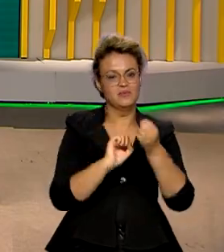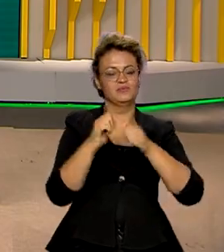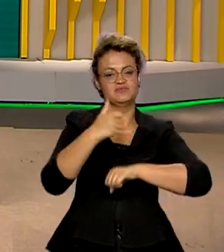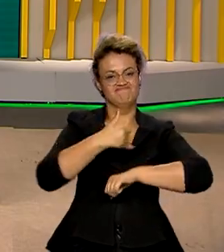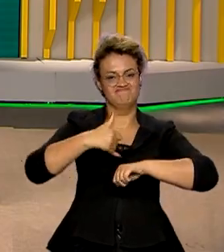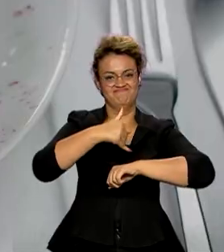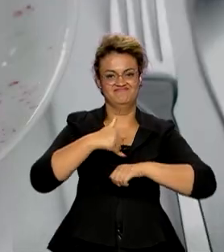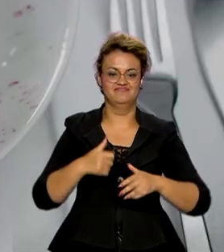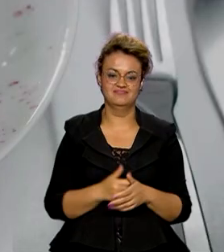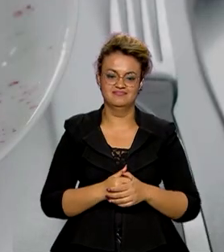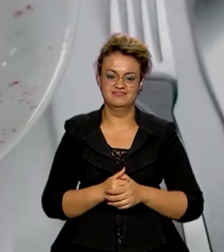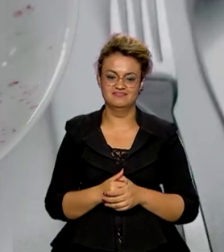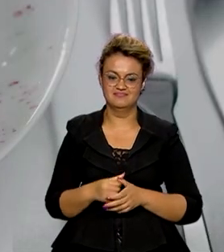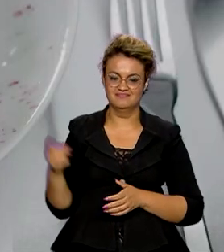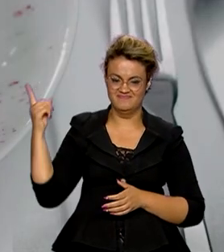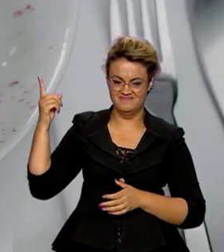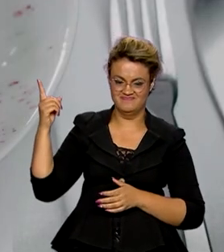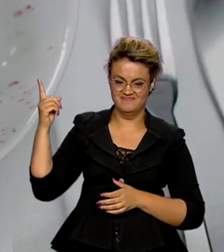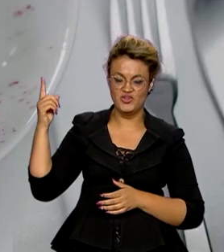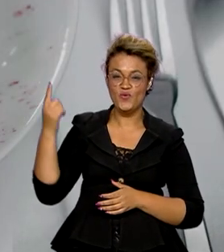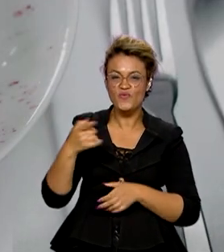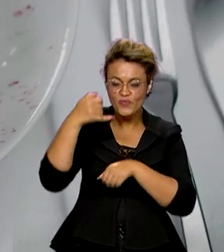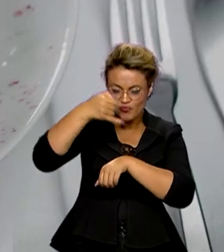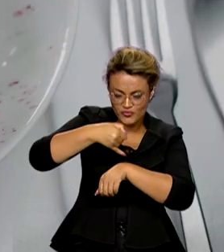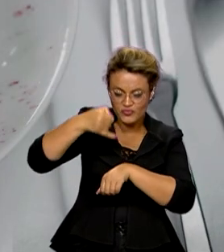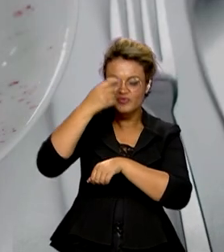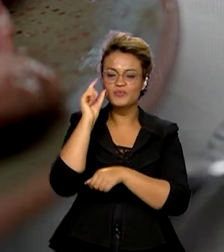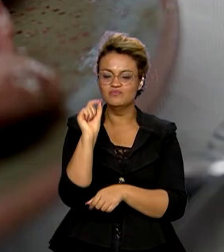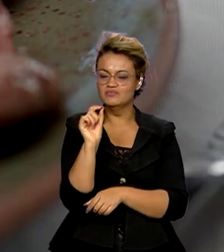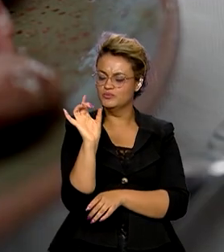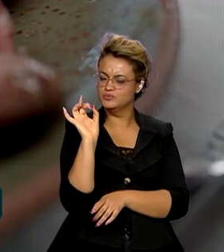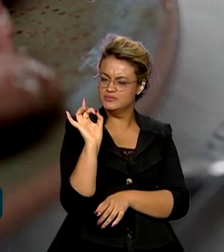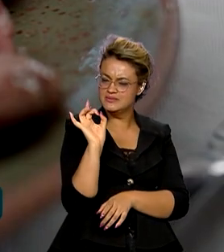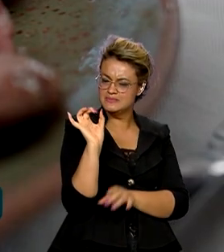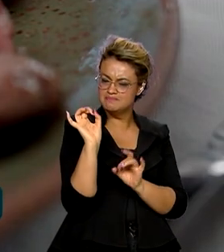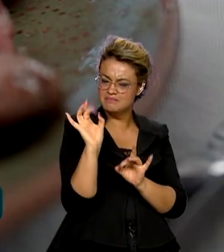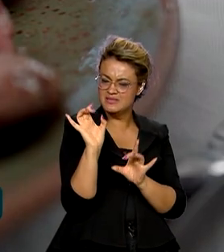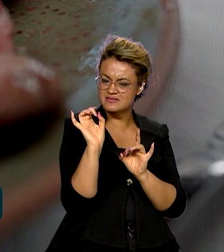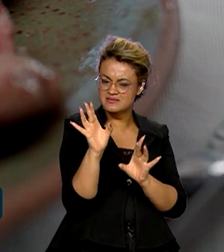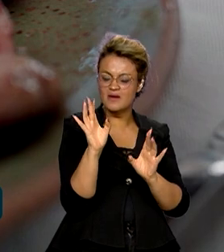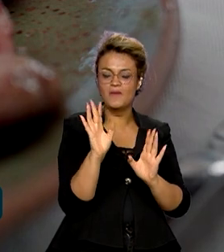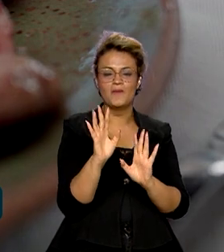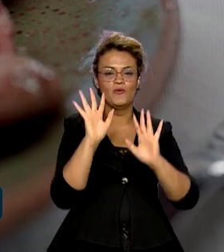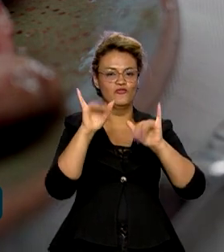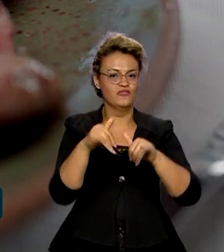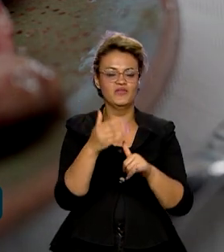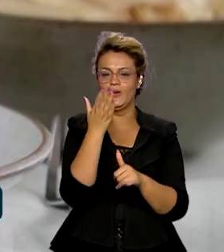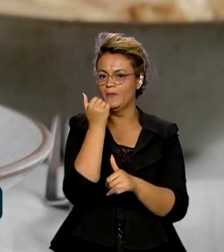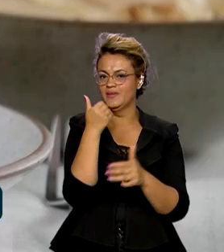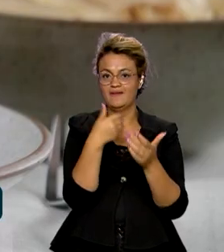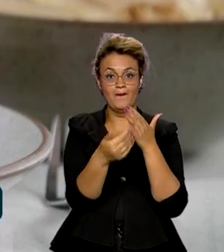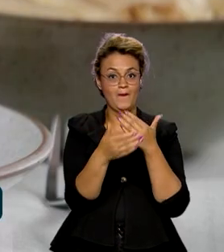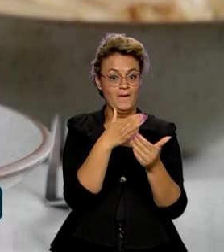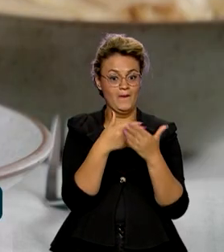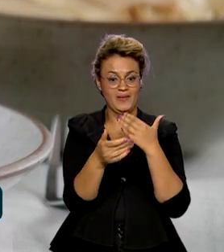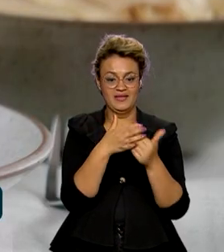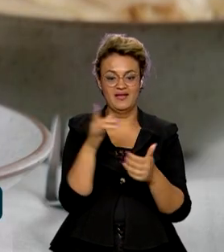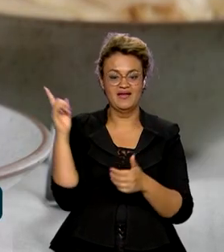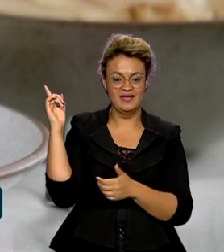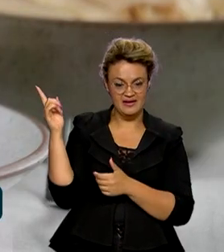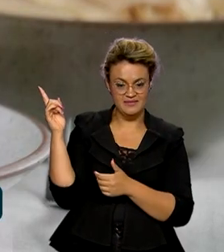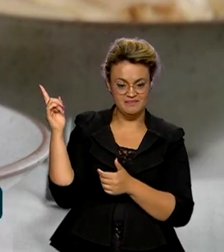setor. O fio de azeite é o toque especial que finaliza qualquer prato. Ele é um